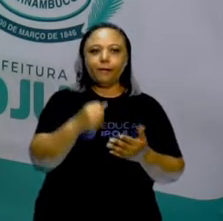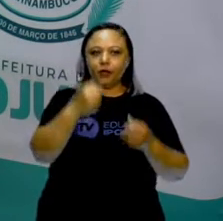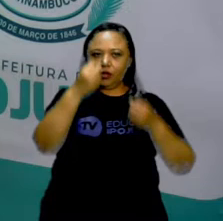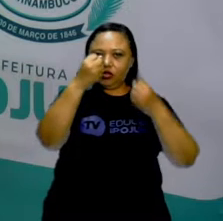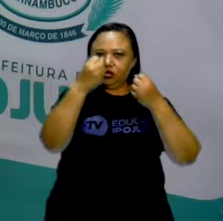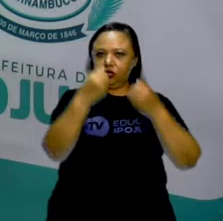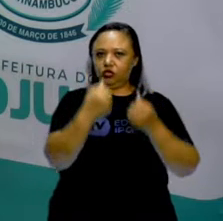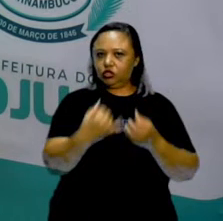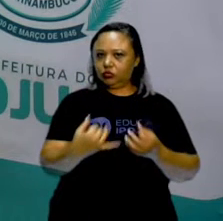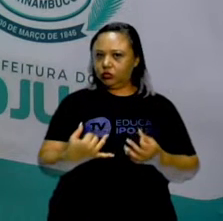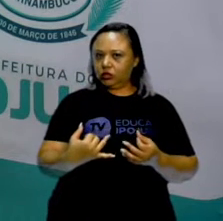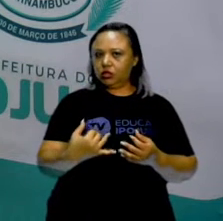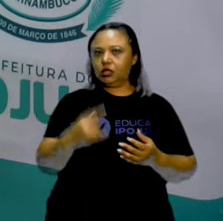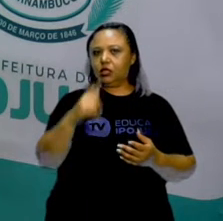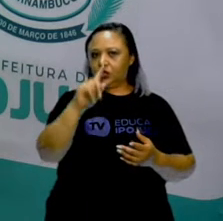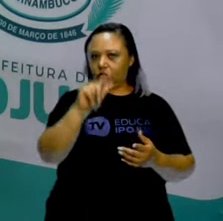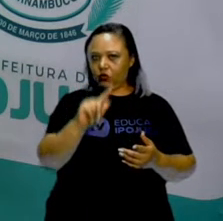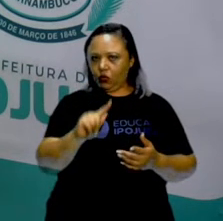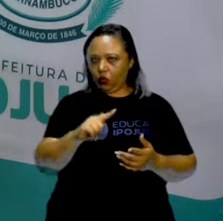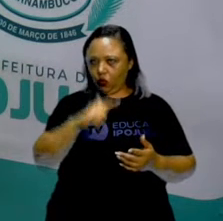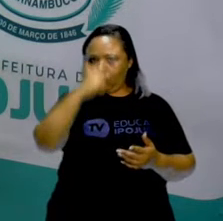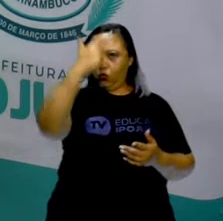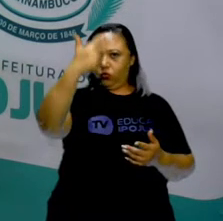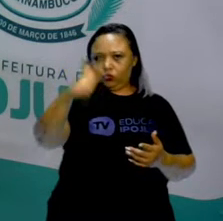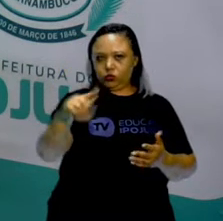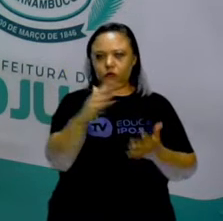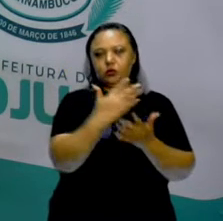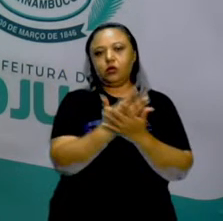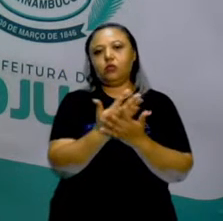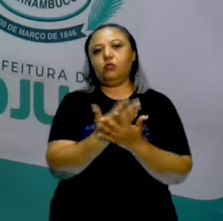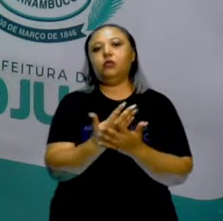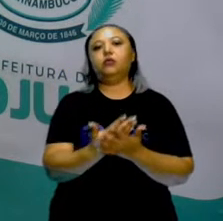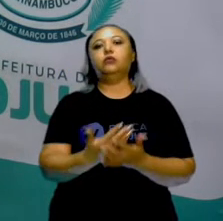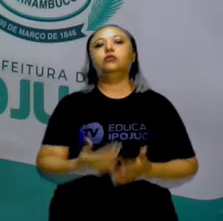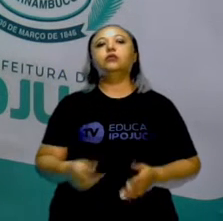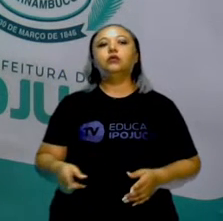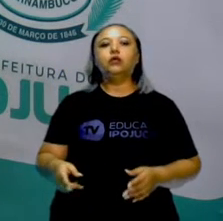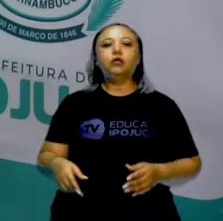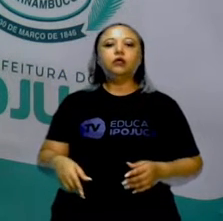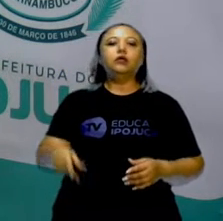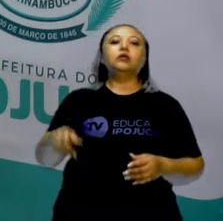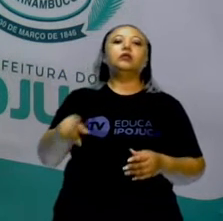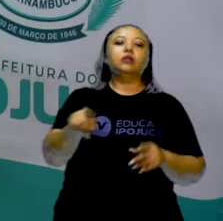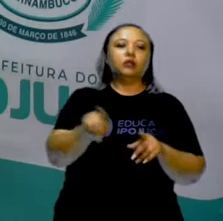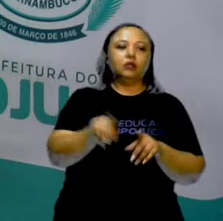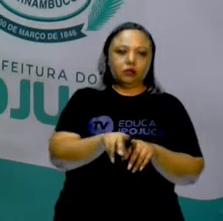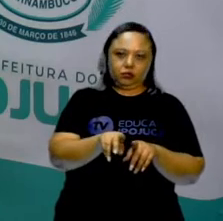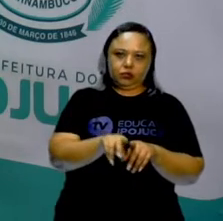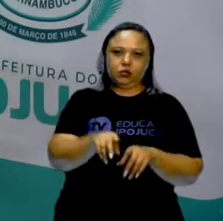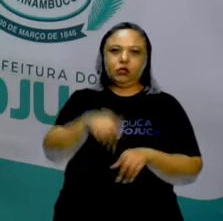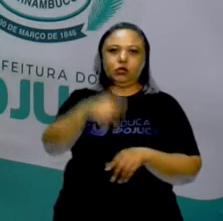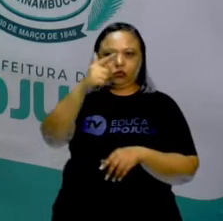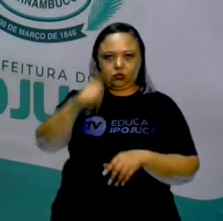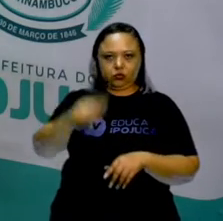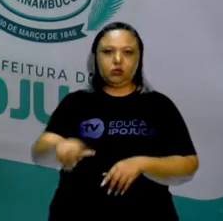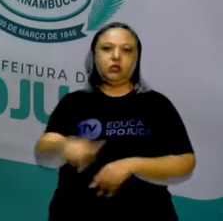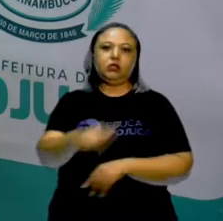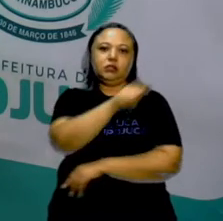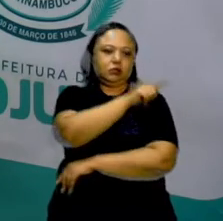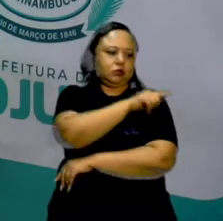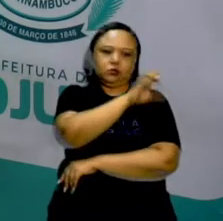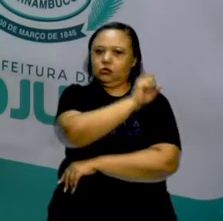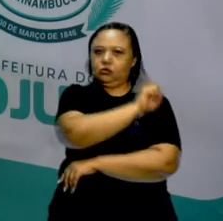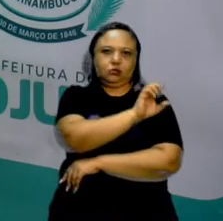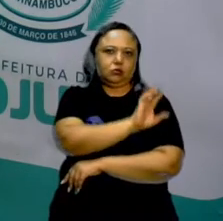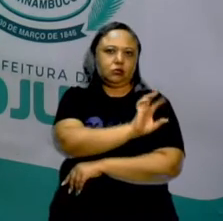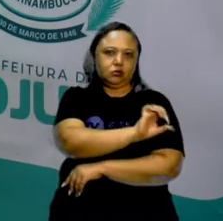sobre isso em outro momento. E vamos retomar em outras séries, está bom? Que é um assunto que não